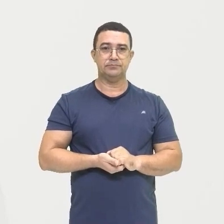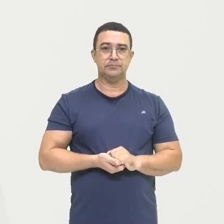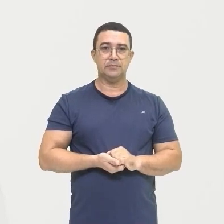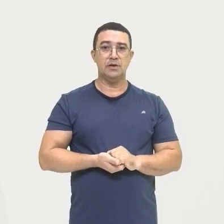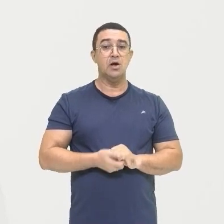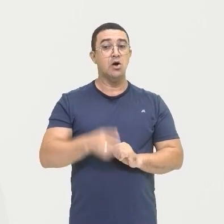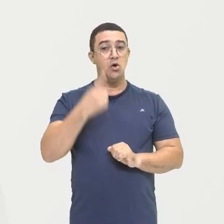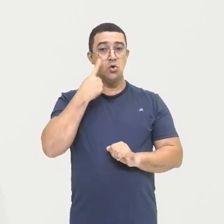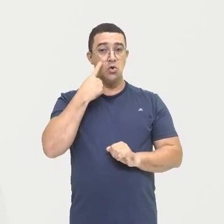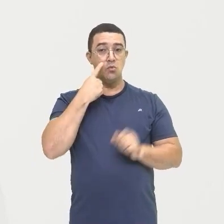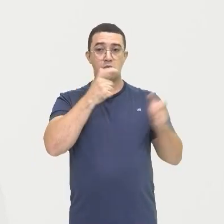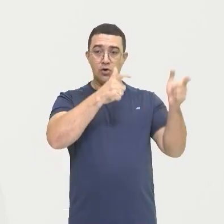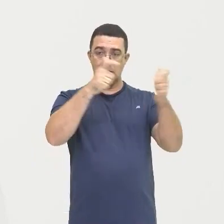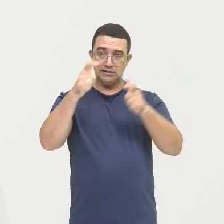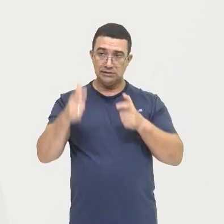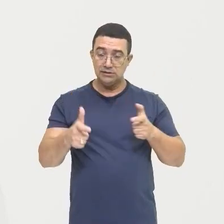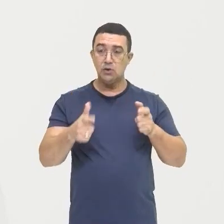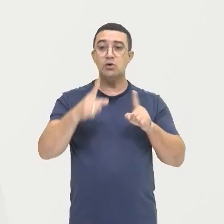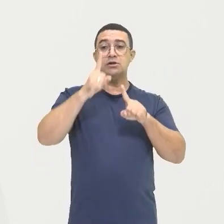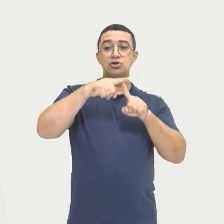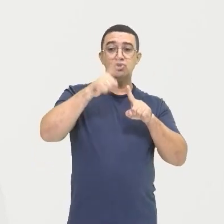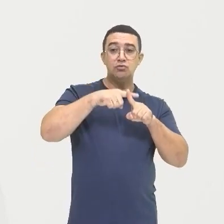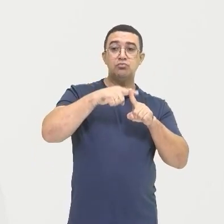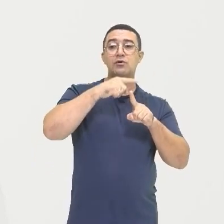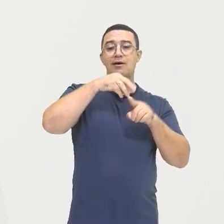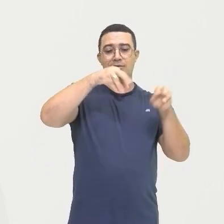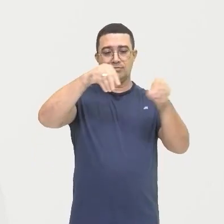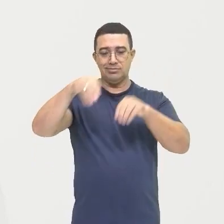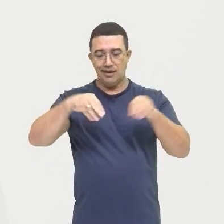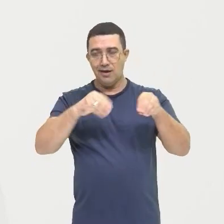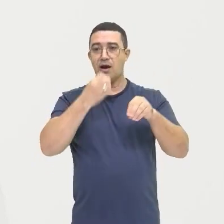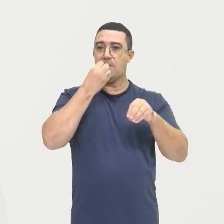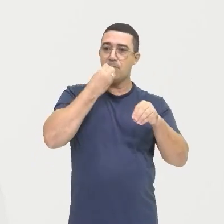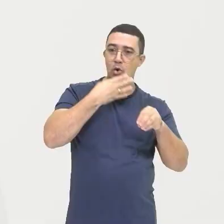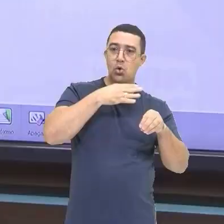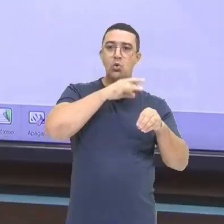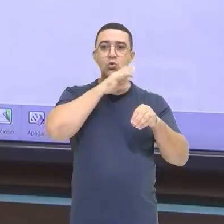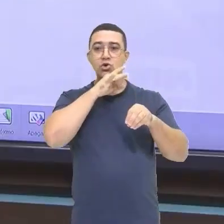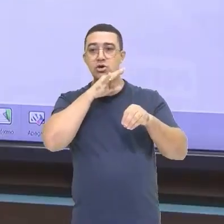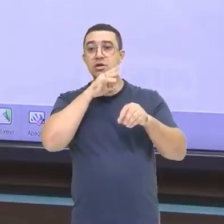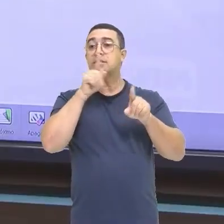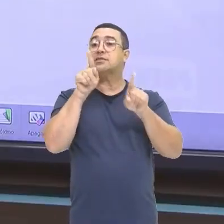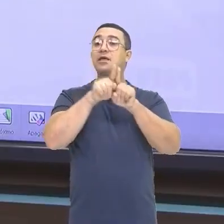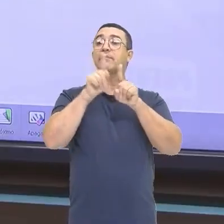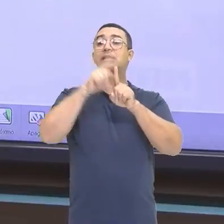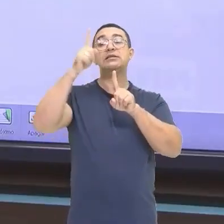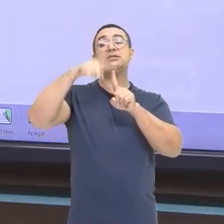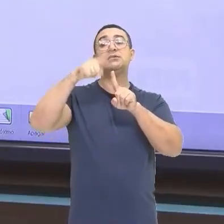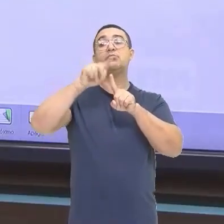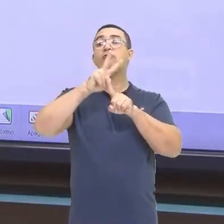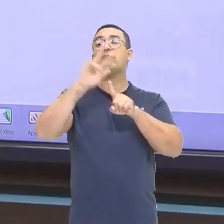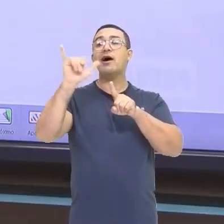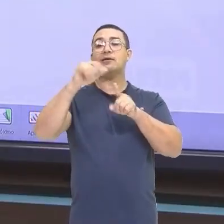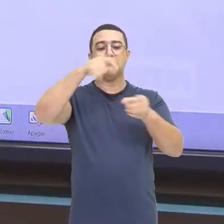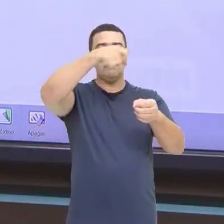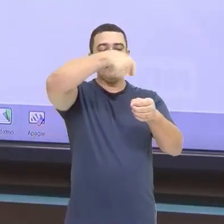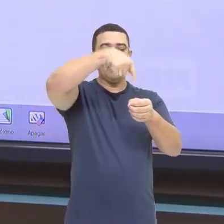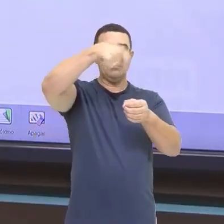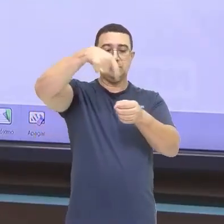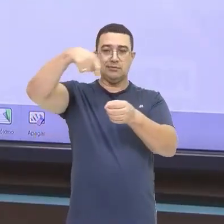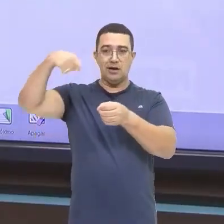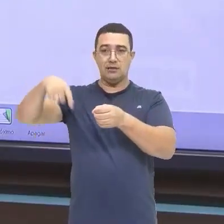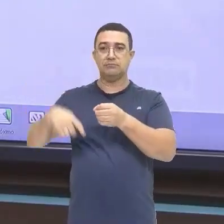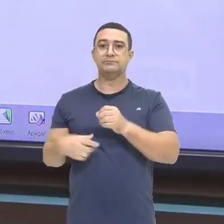lá A localização A fertilidade E o que Que vai ser Cultivado E aí Nós temos Essa classificação